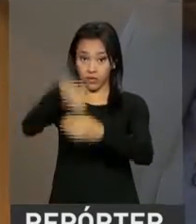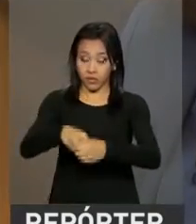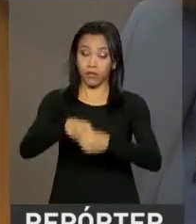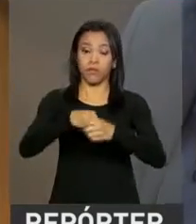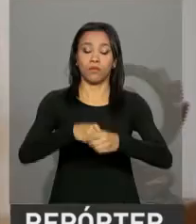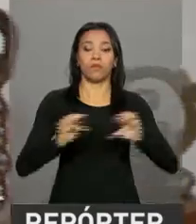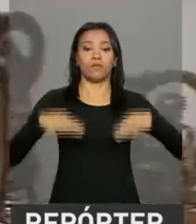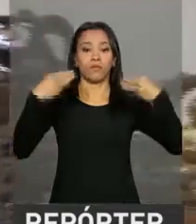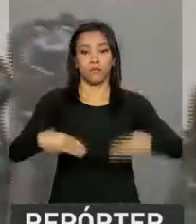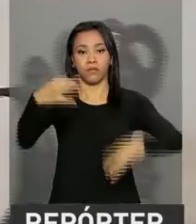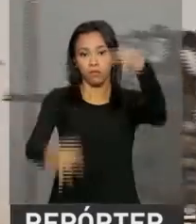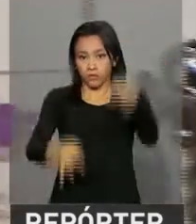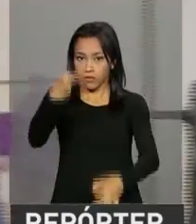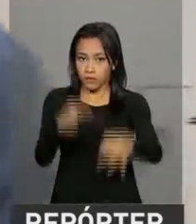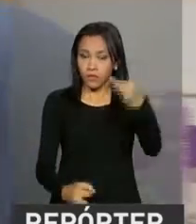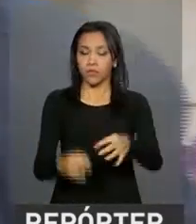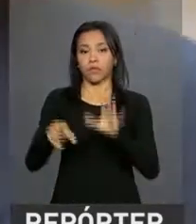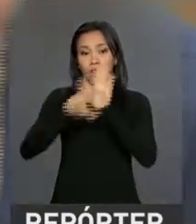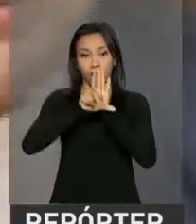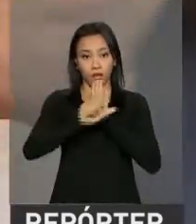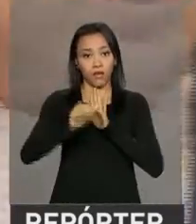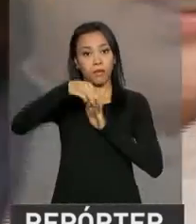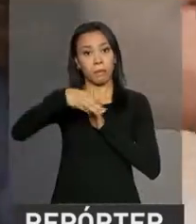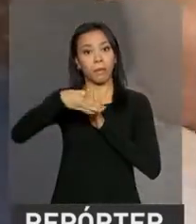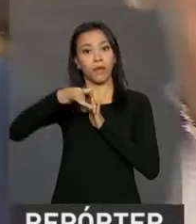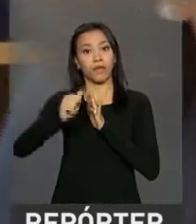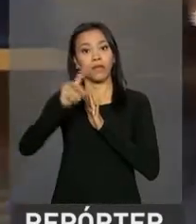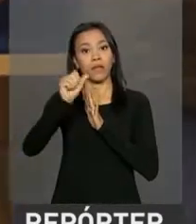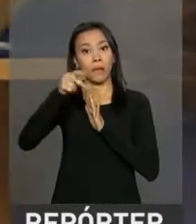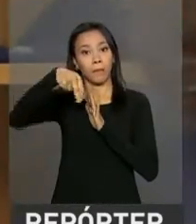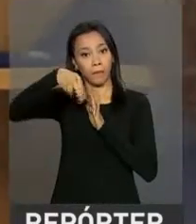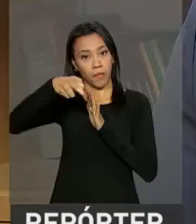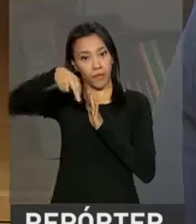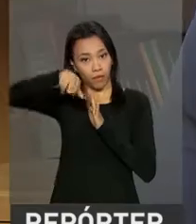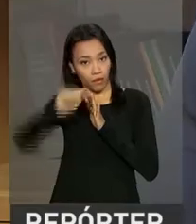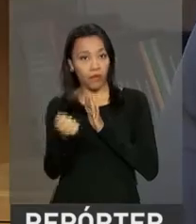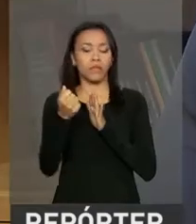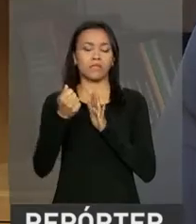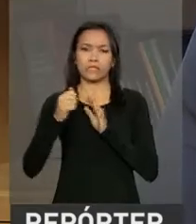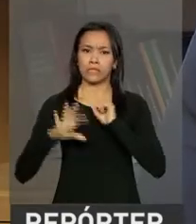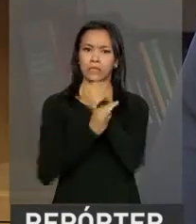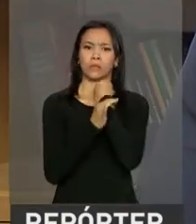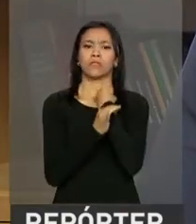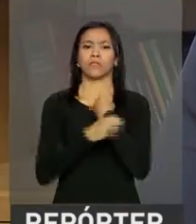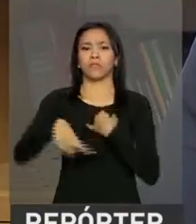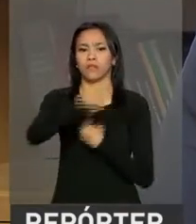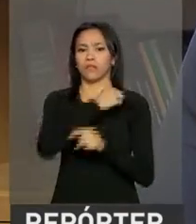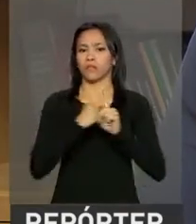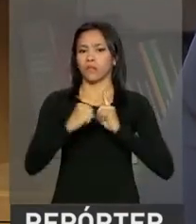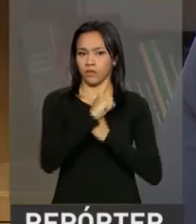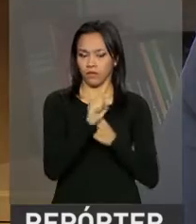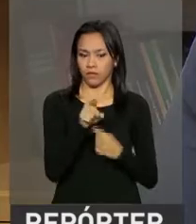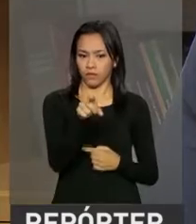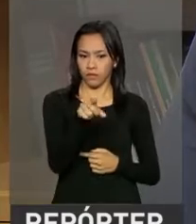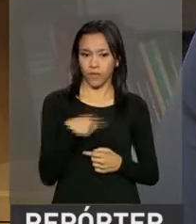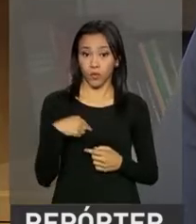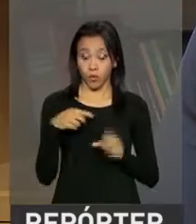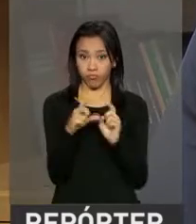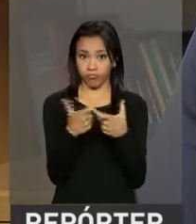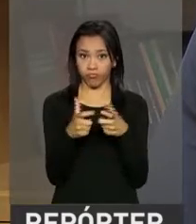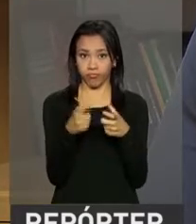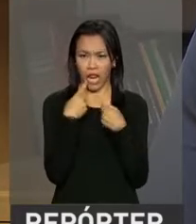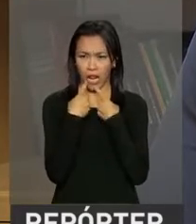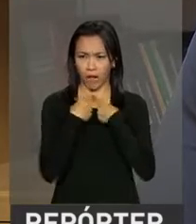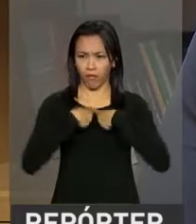Justiça e Cidadania, a Lei Maria da Penha deu mais segurança para a sociedade. Quando você tem o crescimento das denúncias,